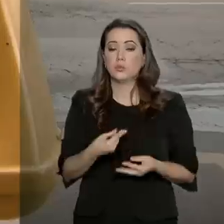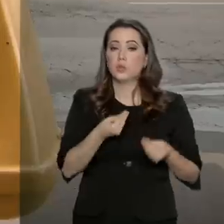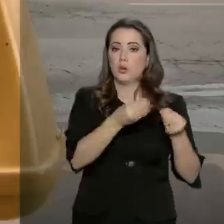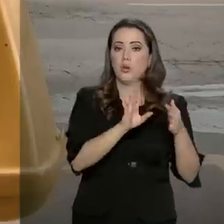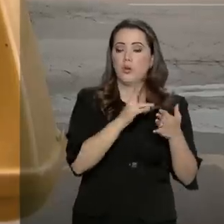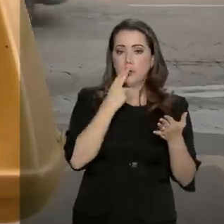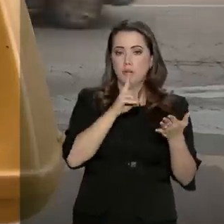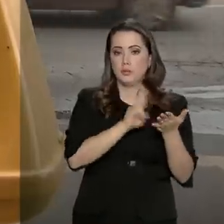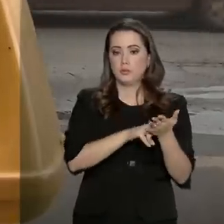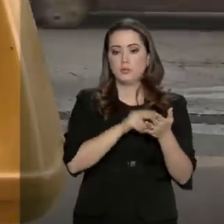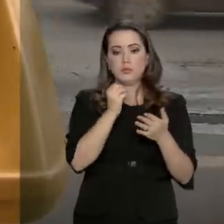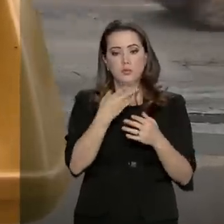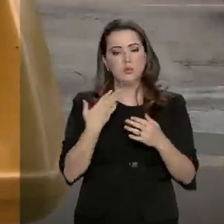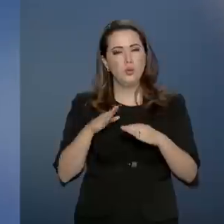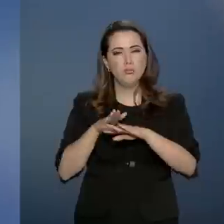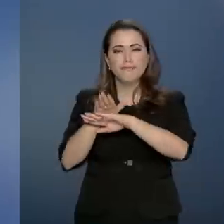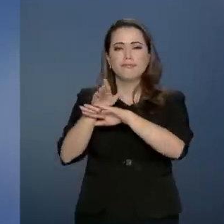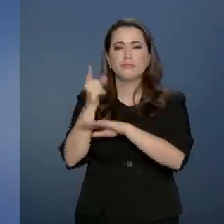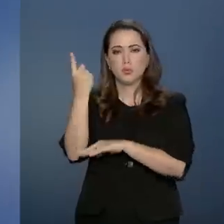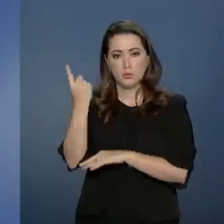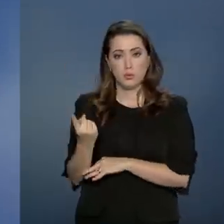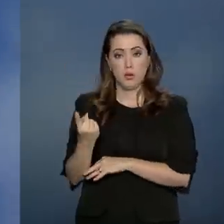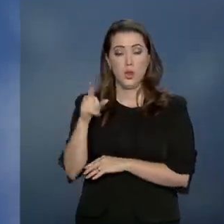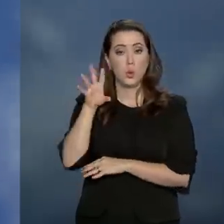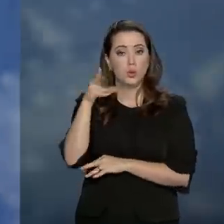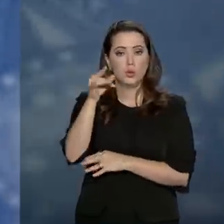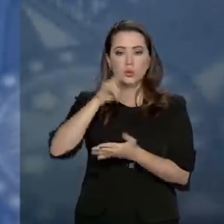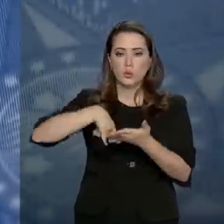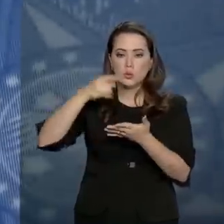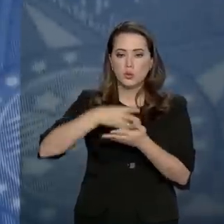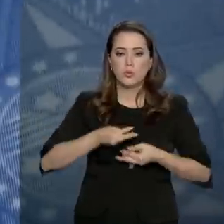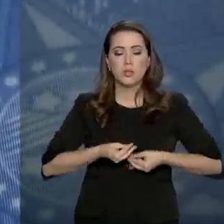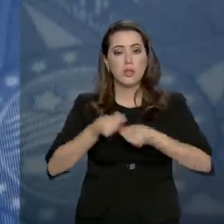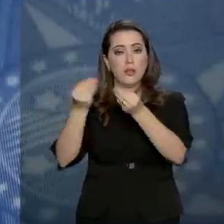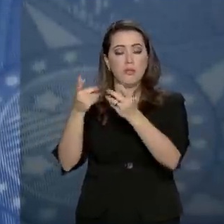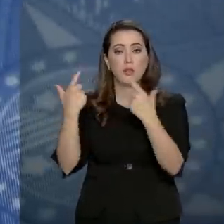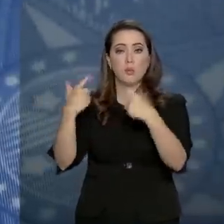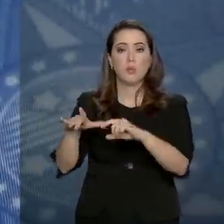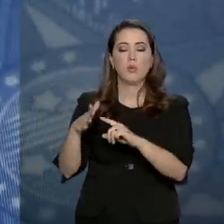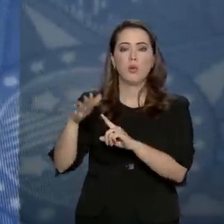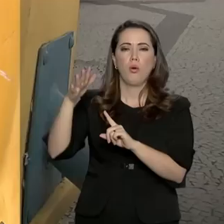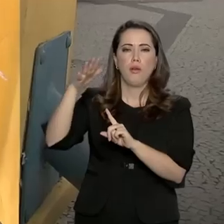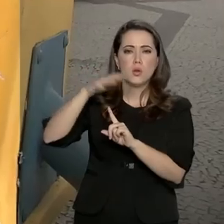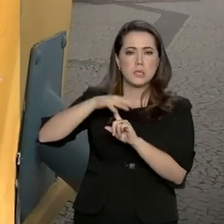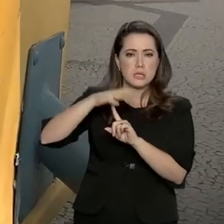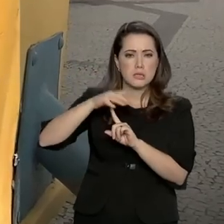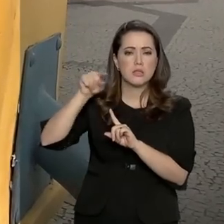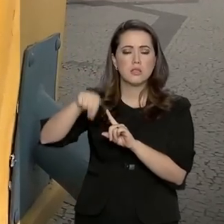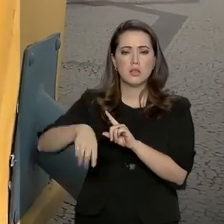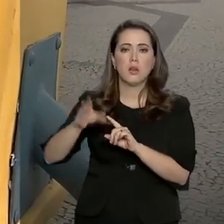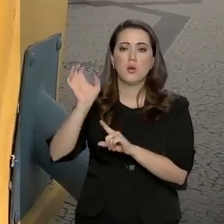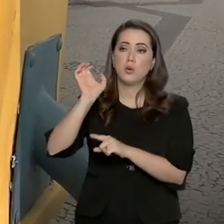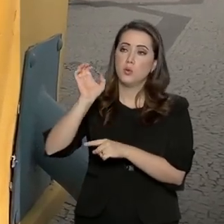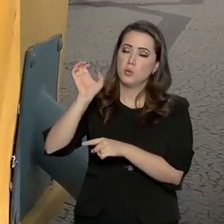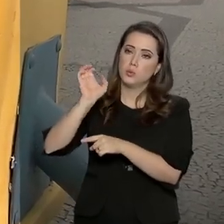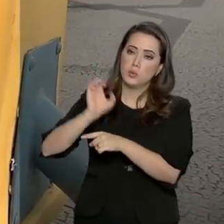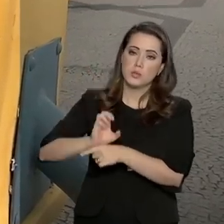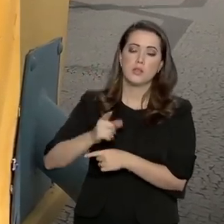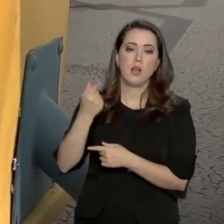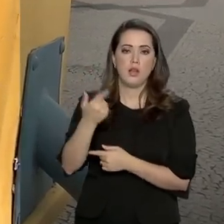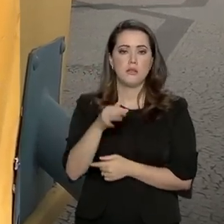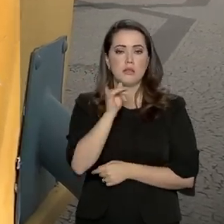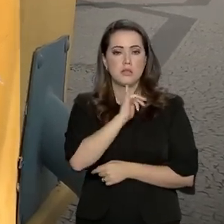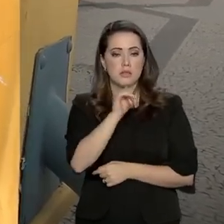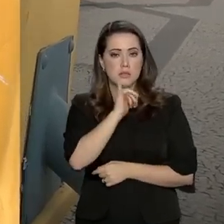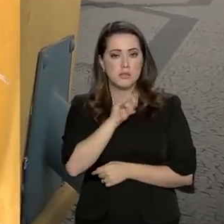agência ou em uma caixinha dos Correios. Todos esses documentos são enviados para a agência central do estado. Você mora no interior e a agência